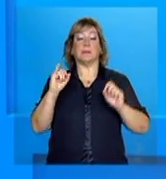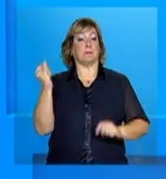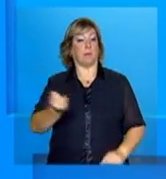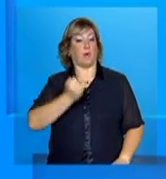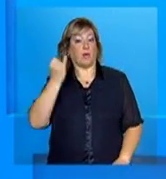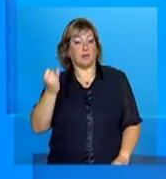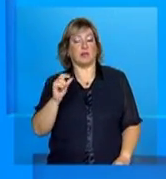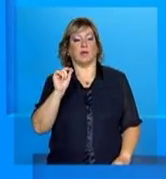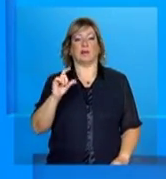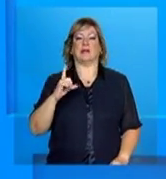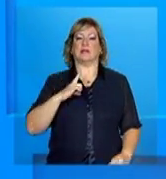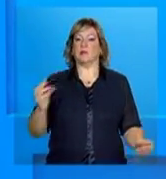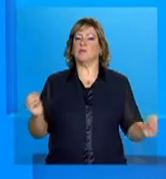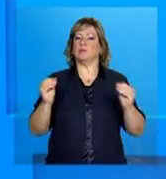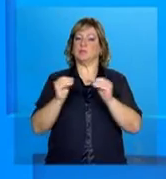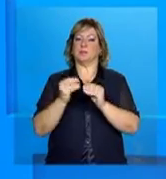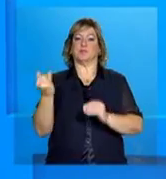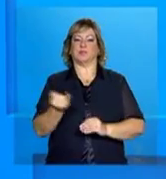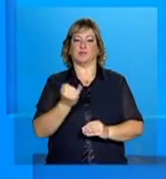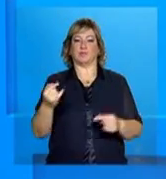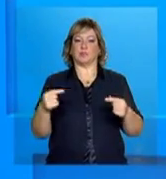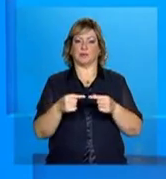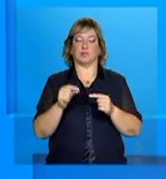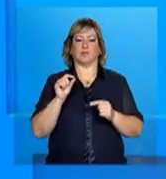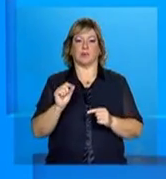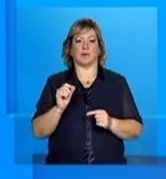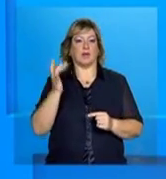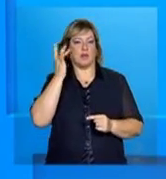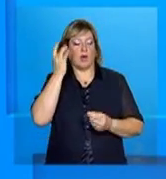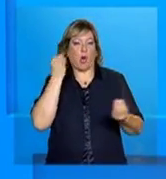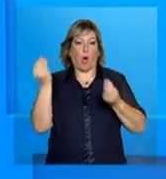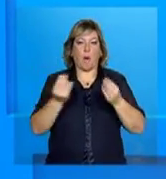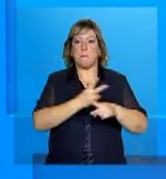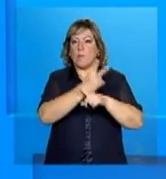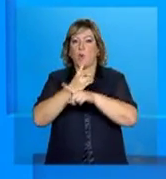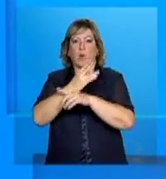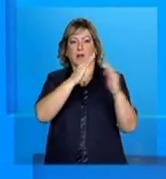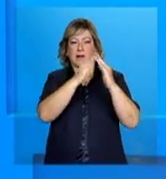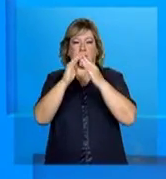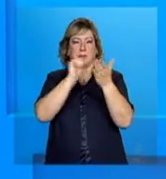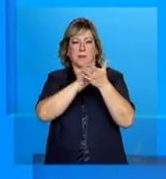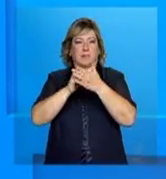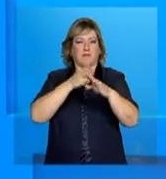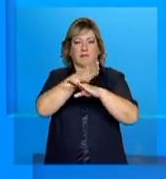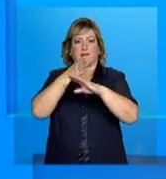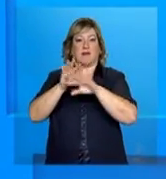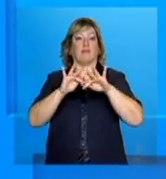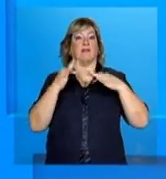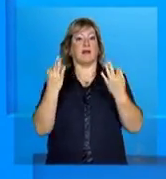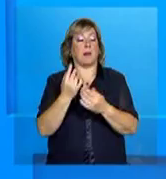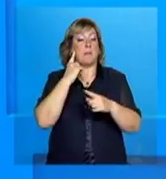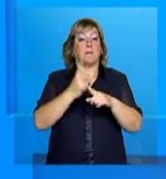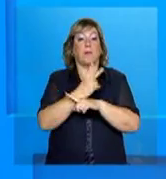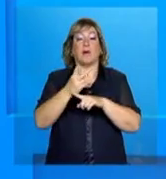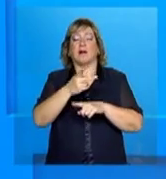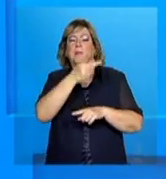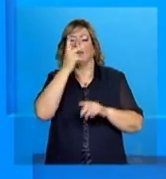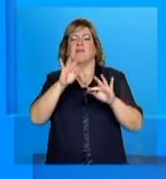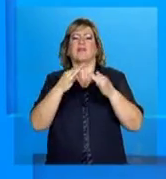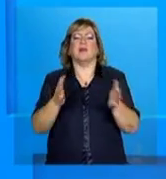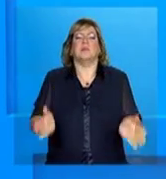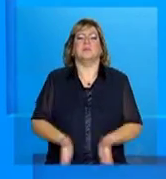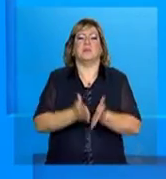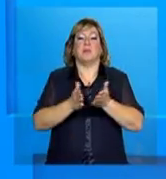e que se complementam. A estratégia de busca ativa para a inclusão das pessoas e famílias em situação de extrema pobreza no